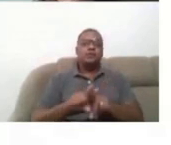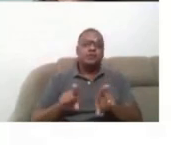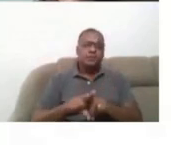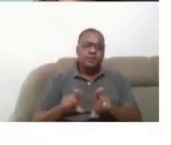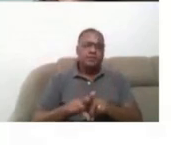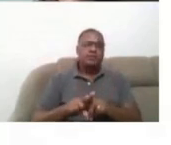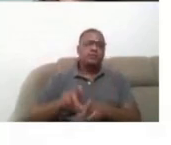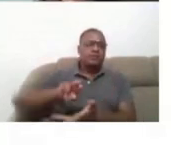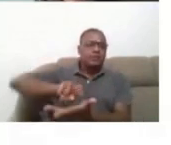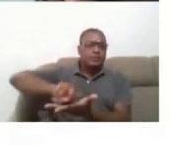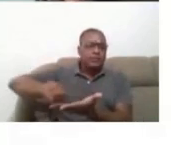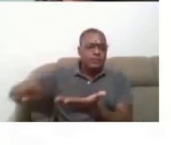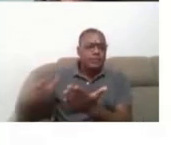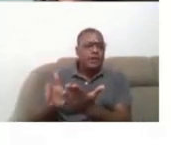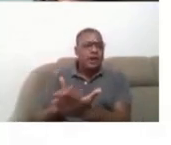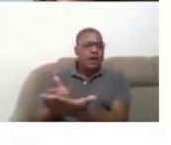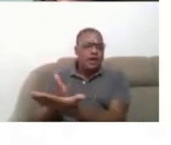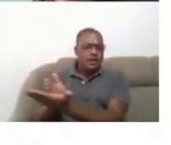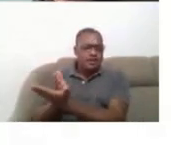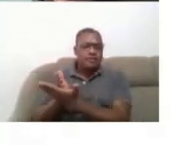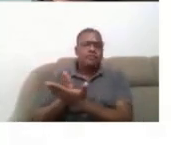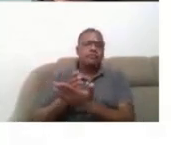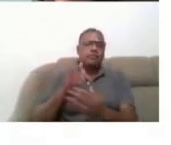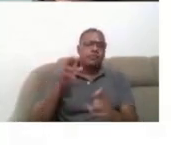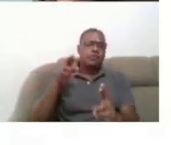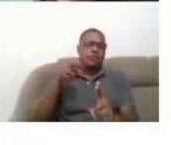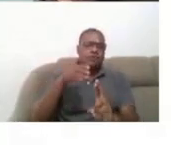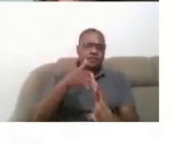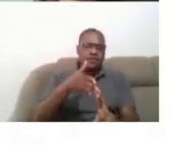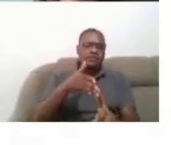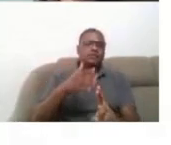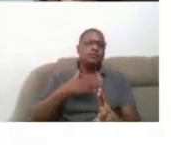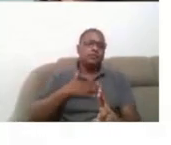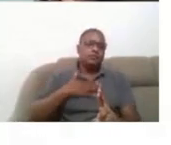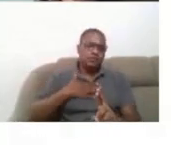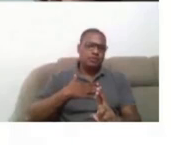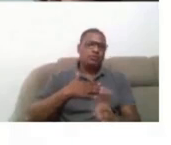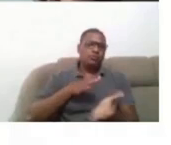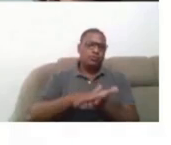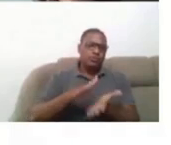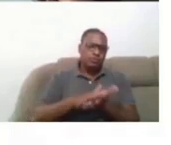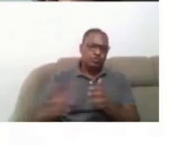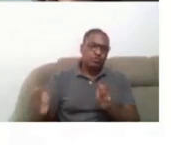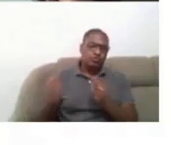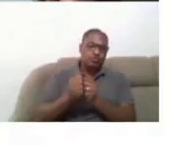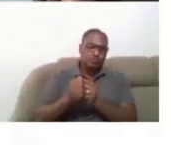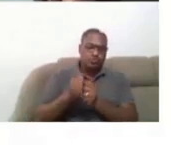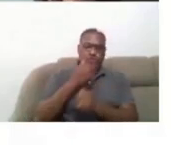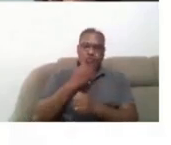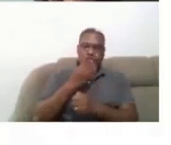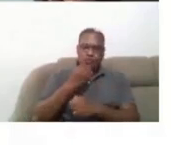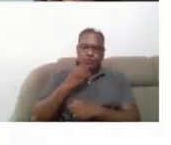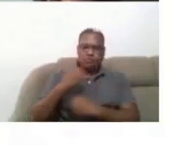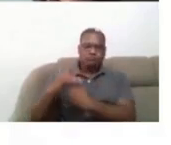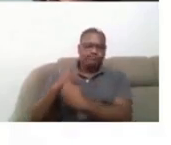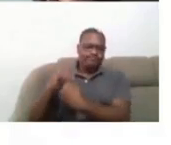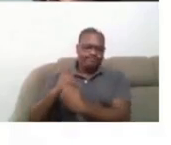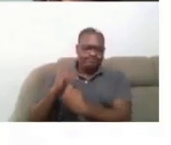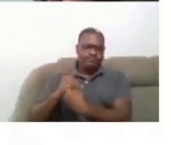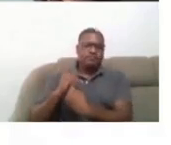estou utilizando aqui, se refere ao livro que eu publiquei junto ao meu orientador Eduardo Manzini, né? A